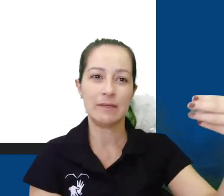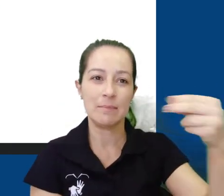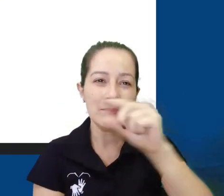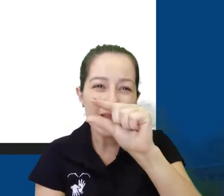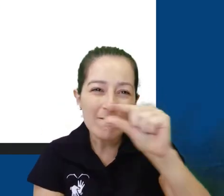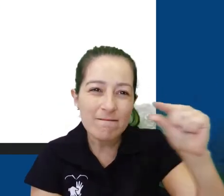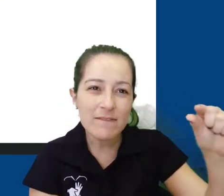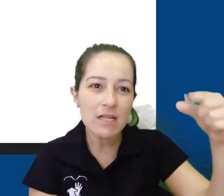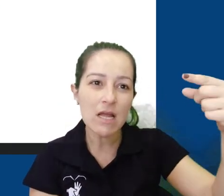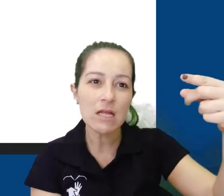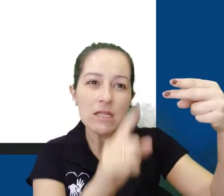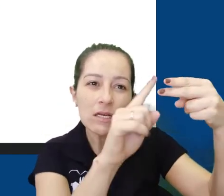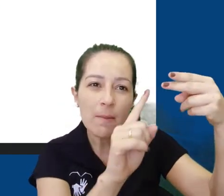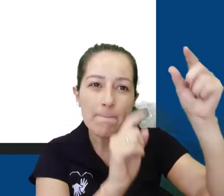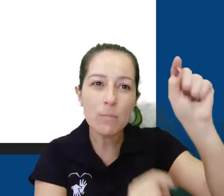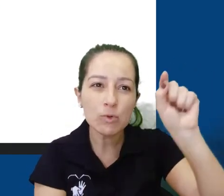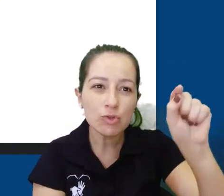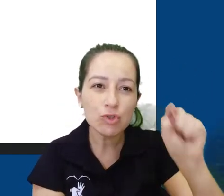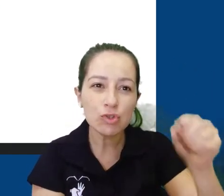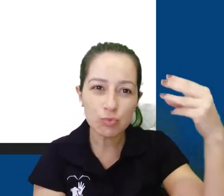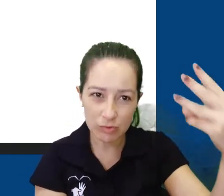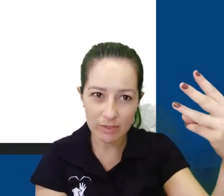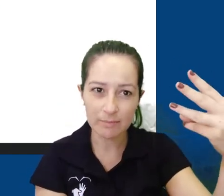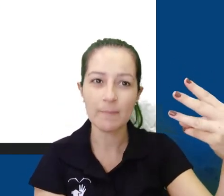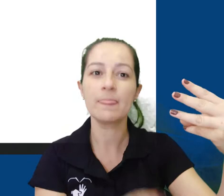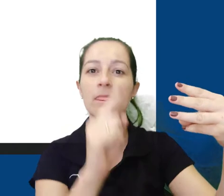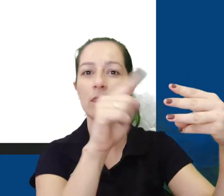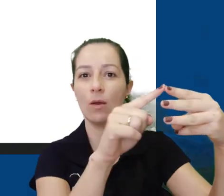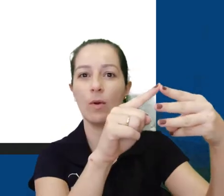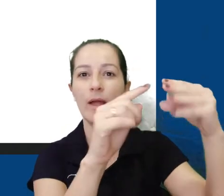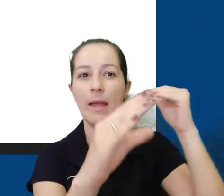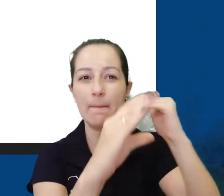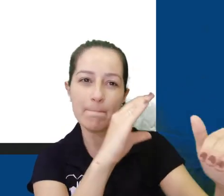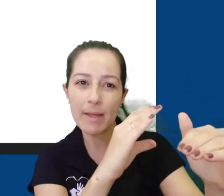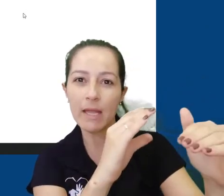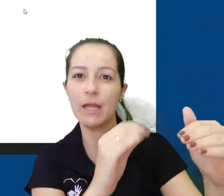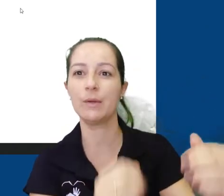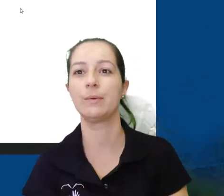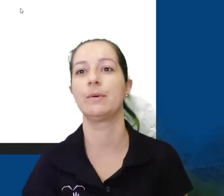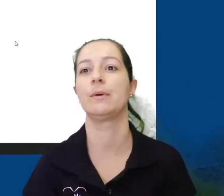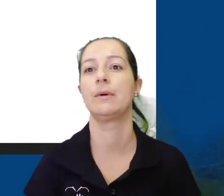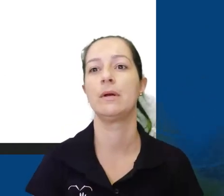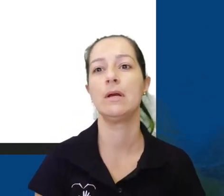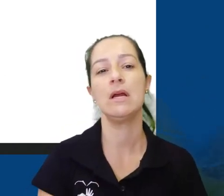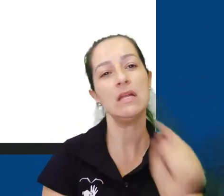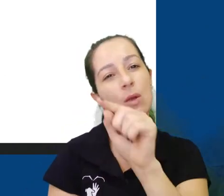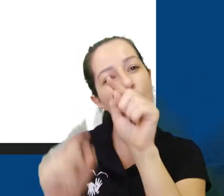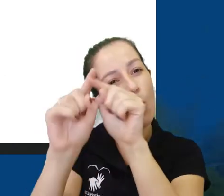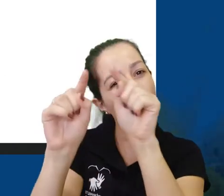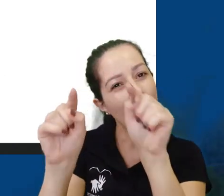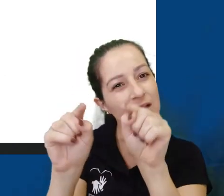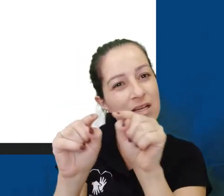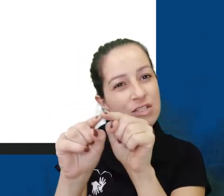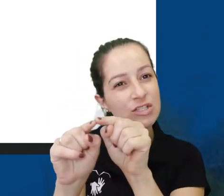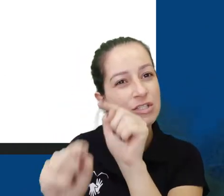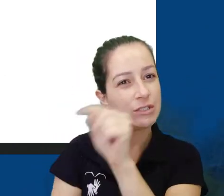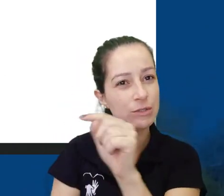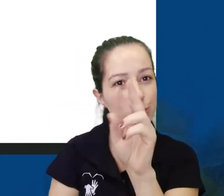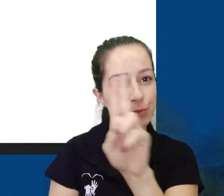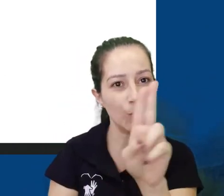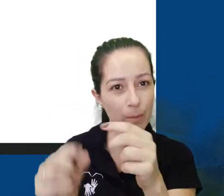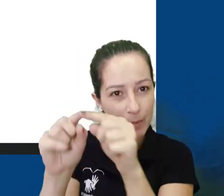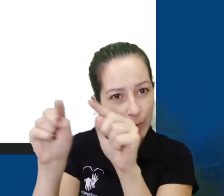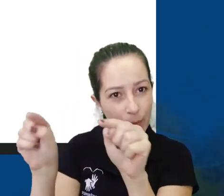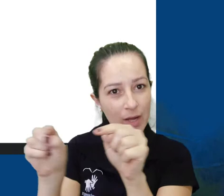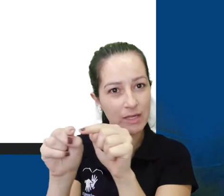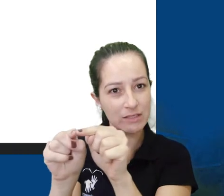três pontinhos. Aqui podemos enviar um e-mail diretamente para cada aluno. Do lado esquerdo do nome de cada aluno temos